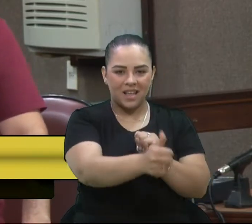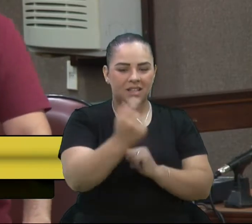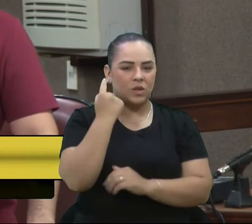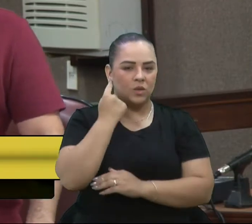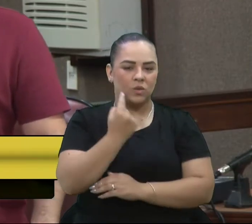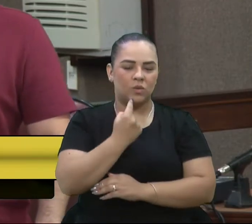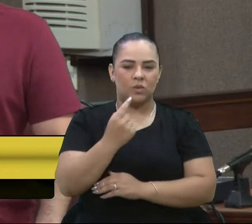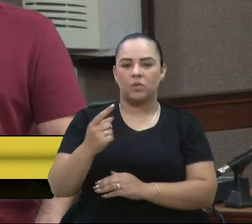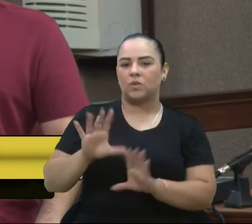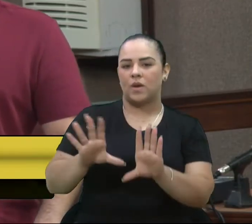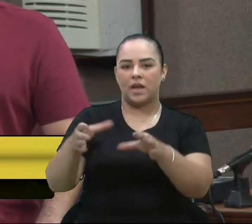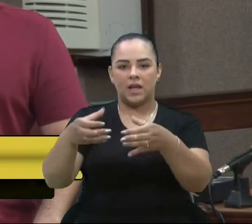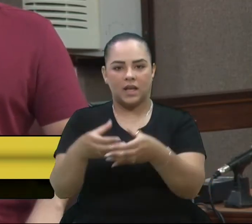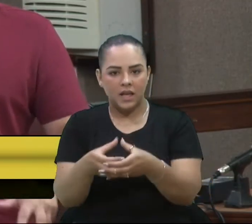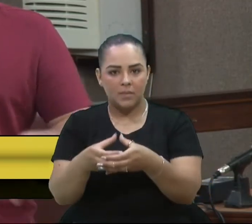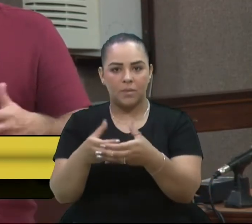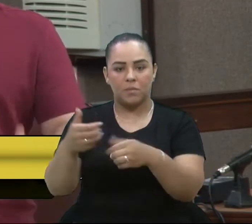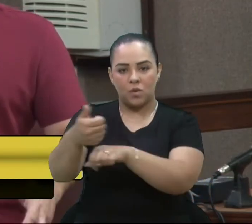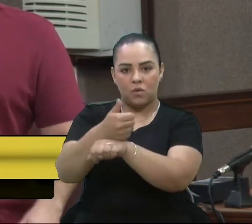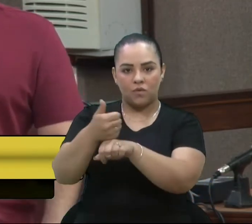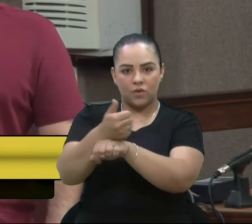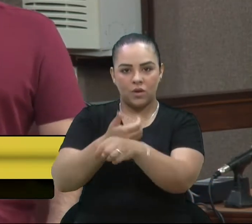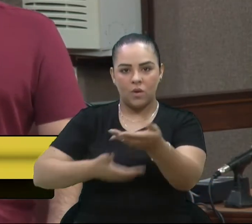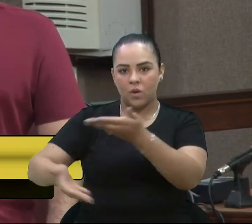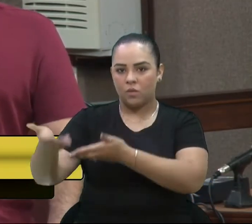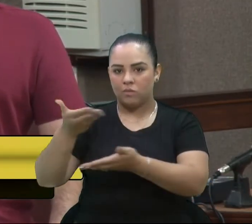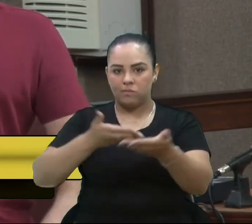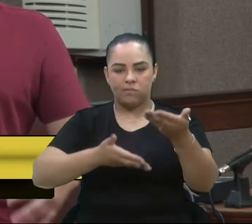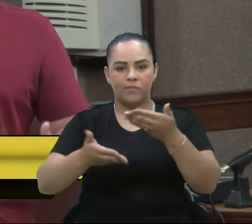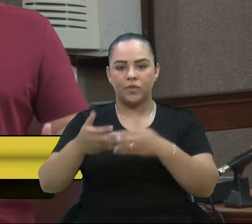profissionais envolvidos, e a rede hoteleira,